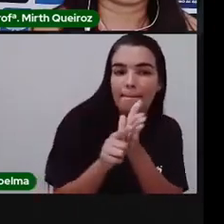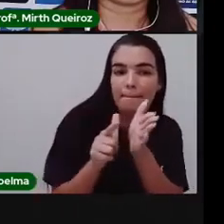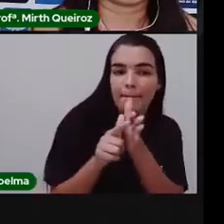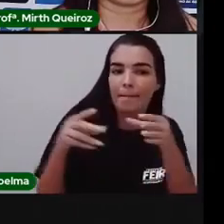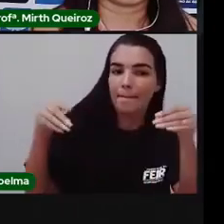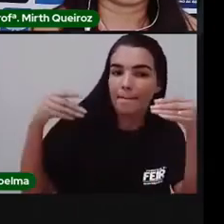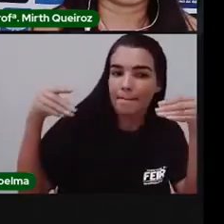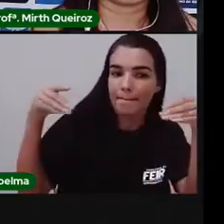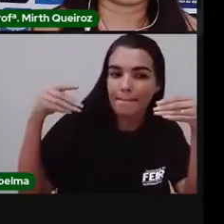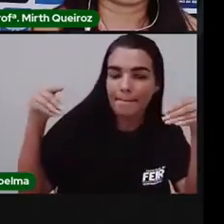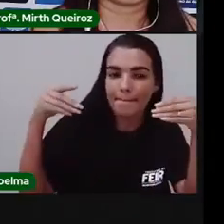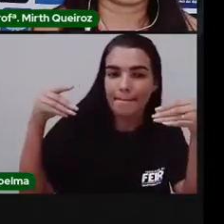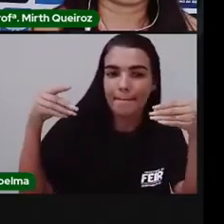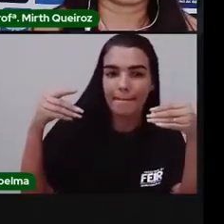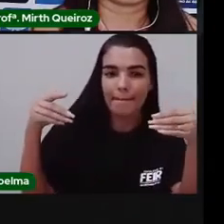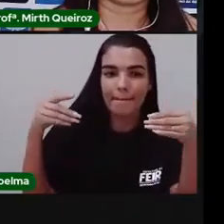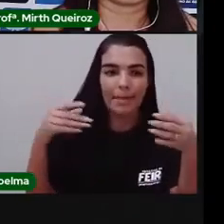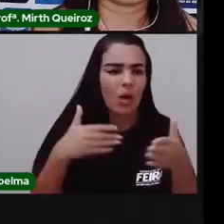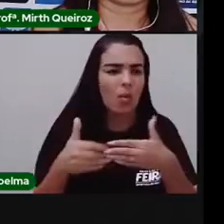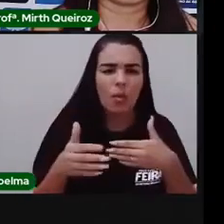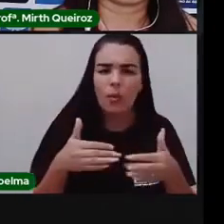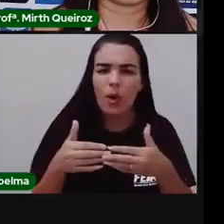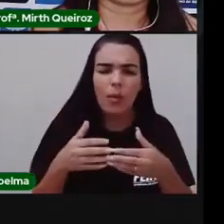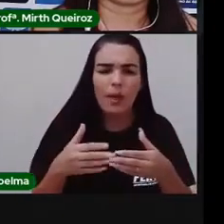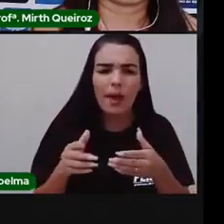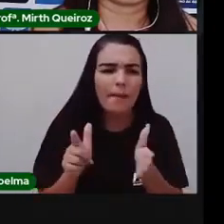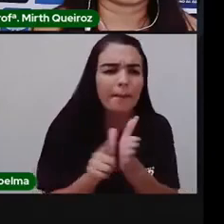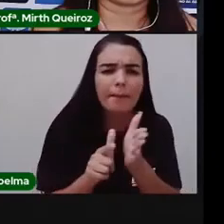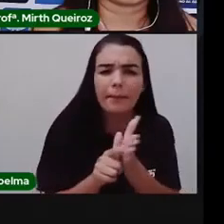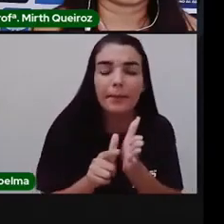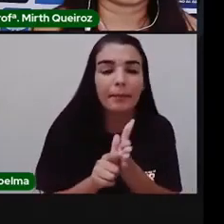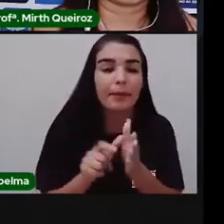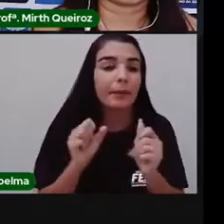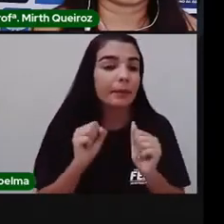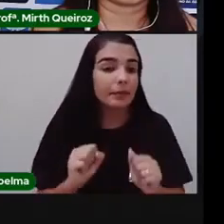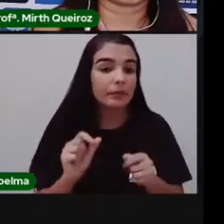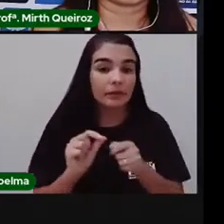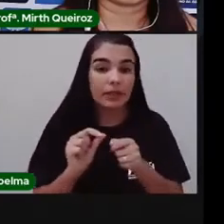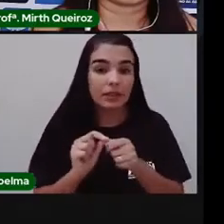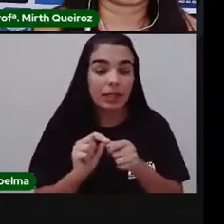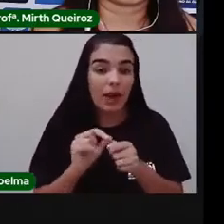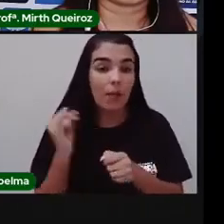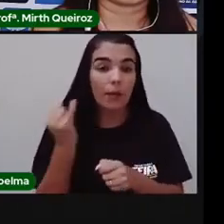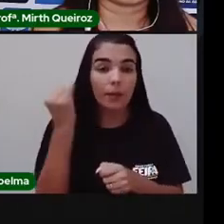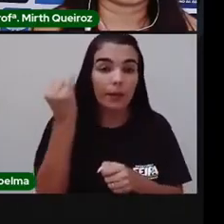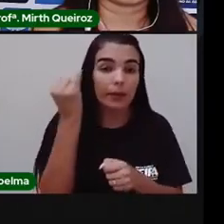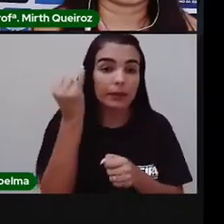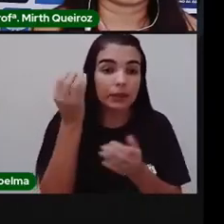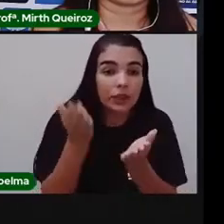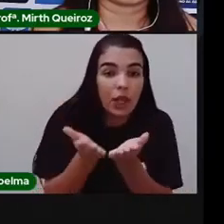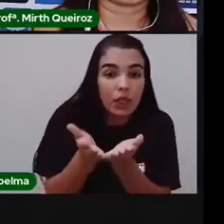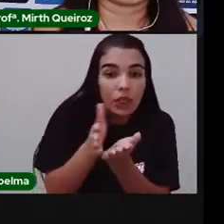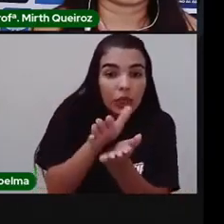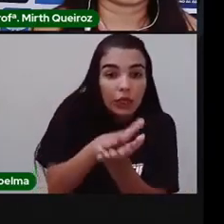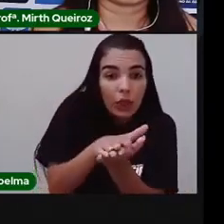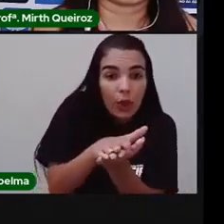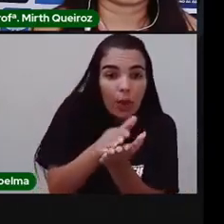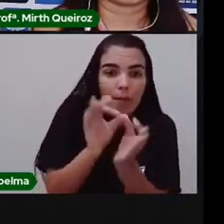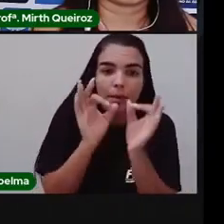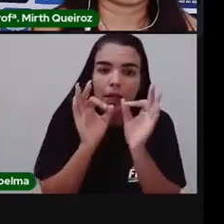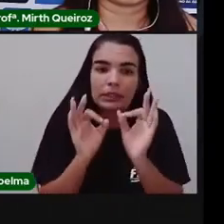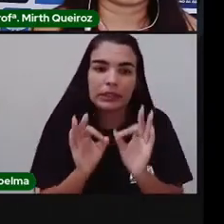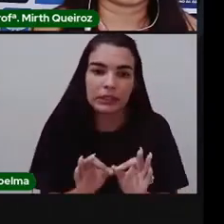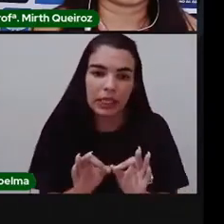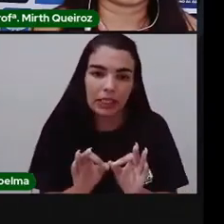ofício ou qualquer folha que vocês tiverem em casa. Se vocês não tiverem papel ofício, vocês podem pegar uma folha de caderno